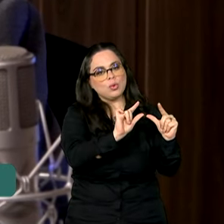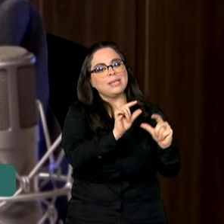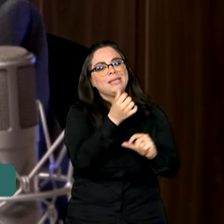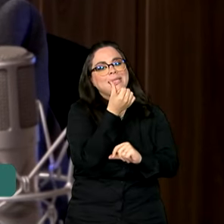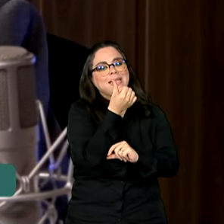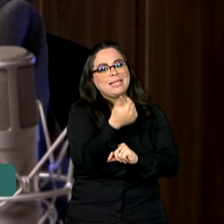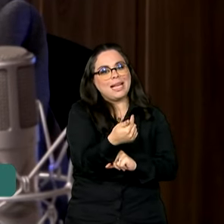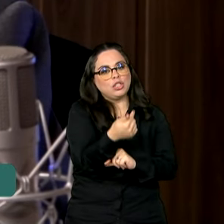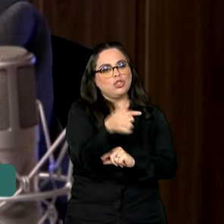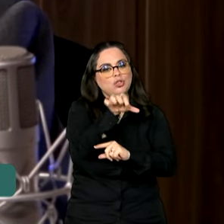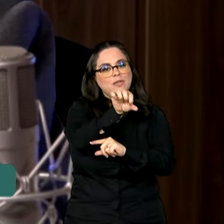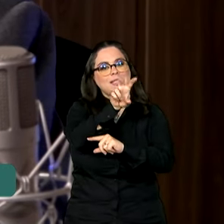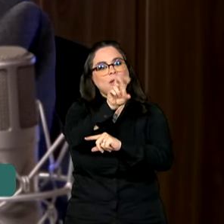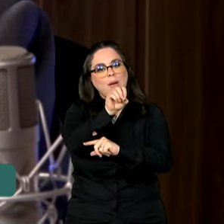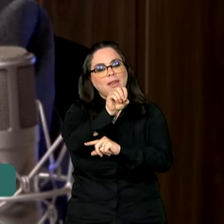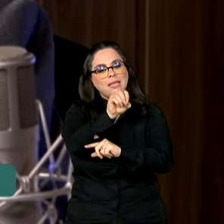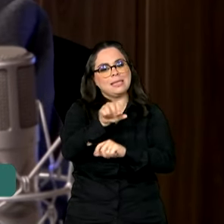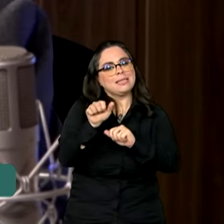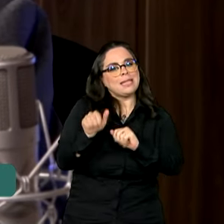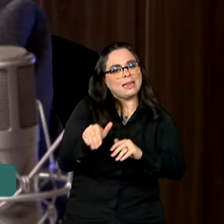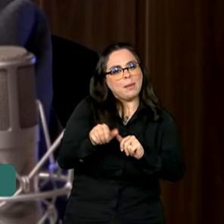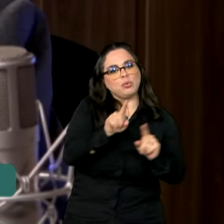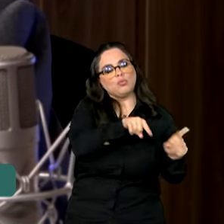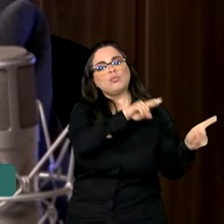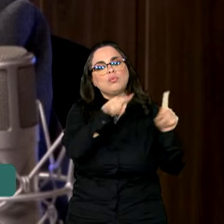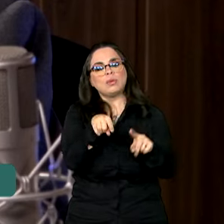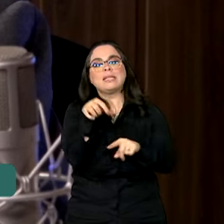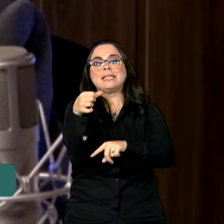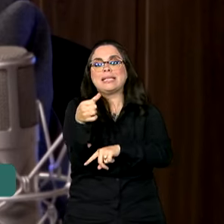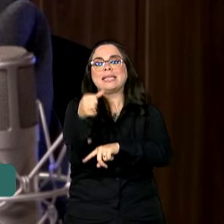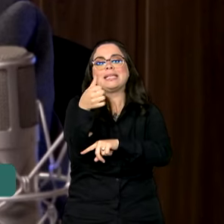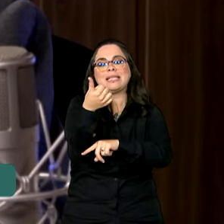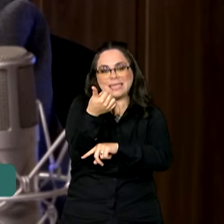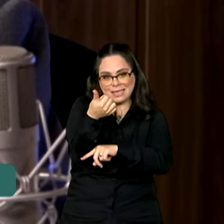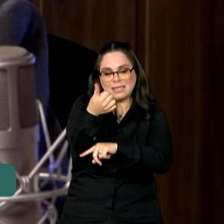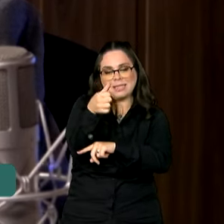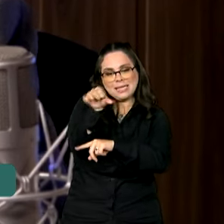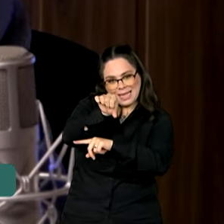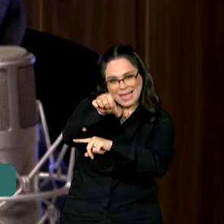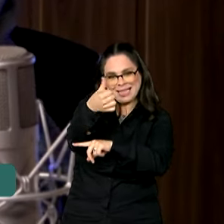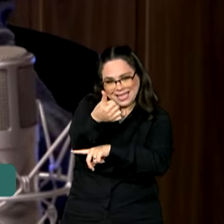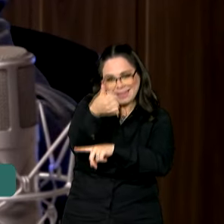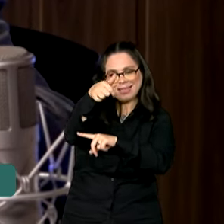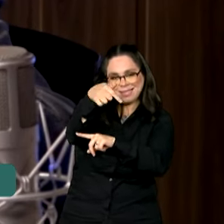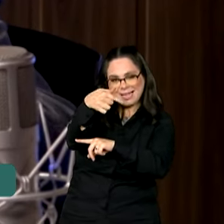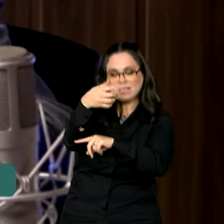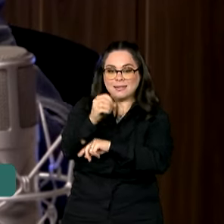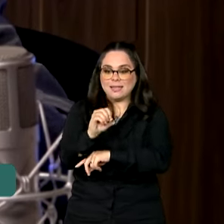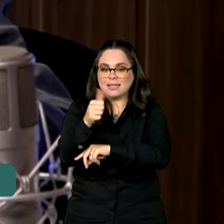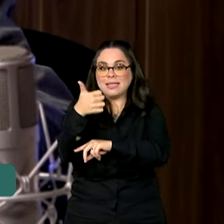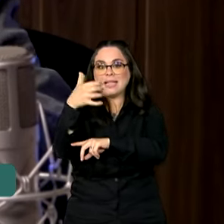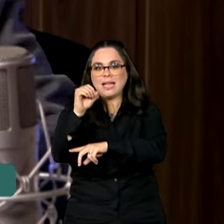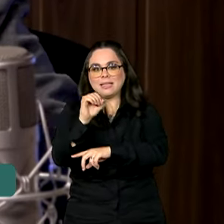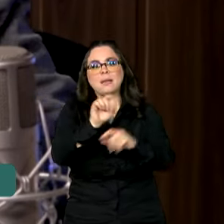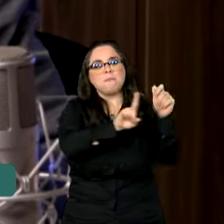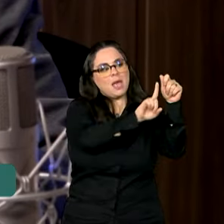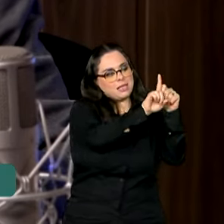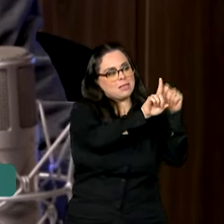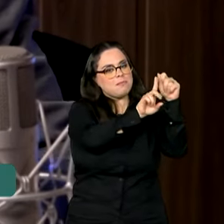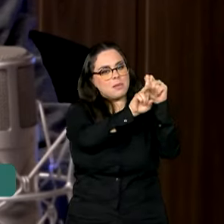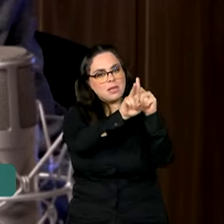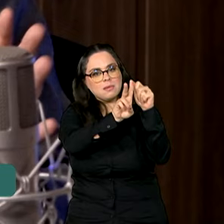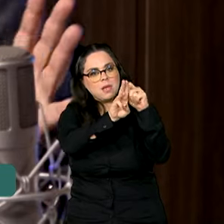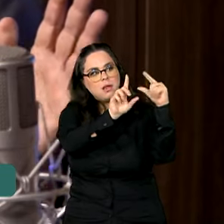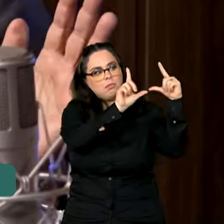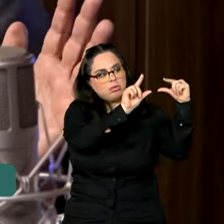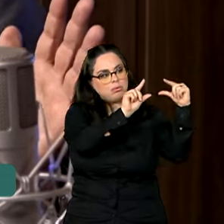,950. Em setembro, caiu para 67,0,110. Ou seja, a cada mês pela ação mais ágil do